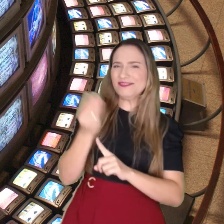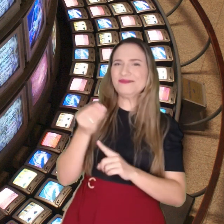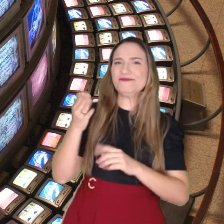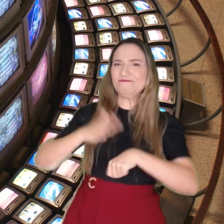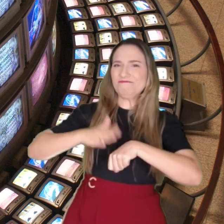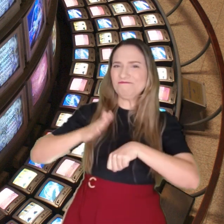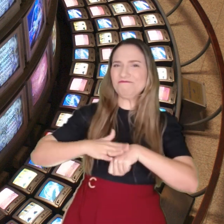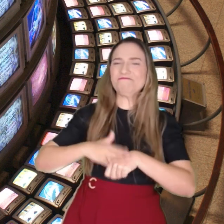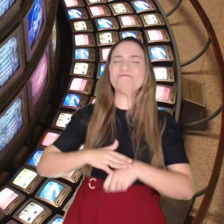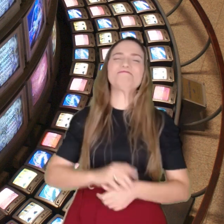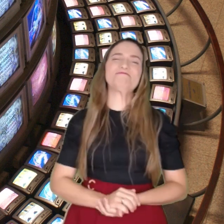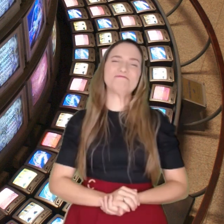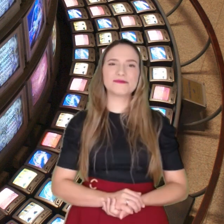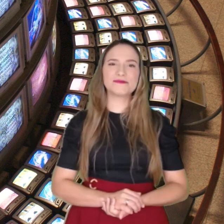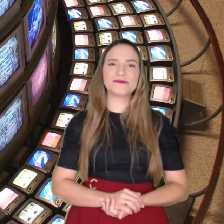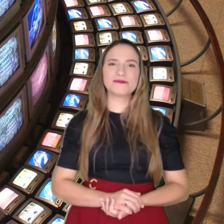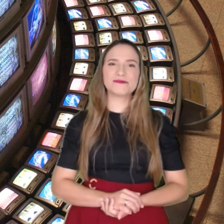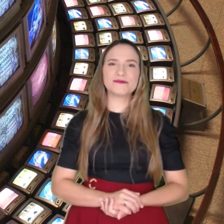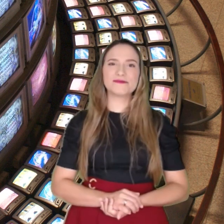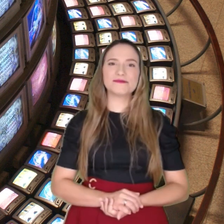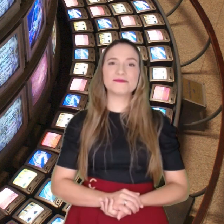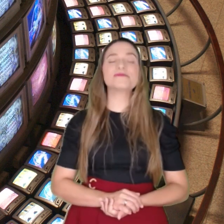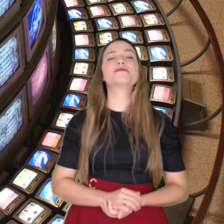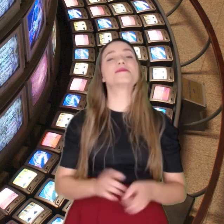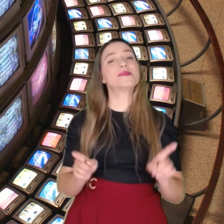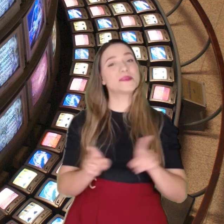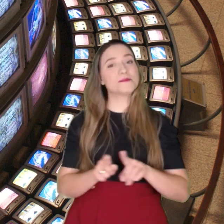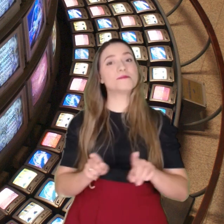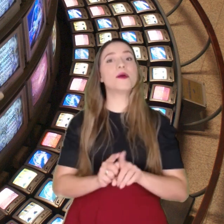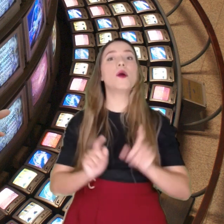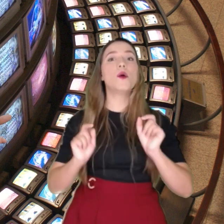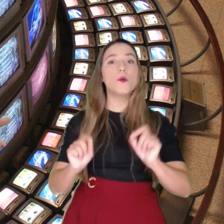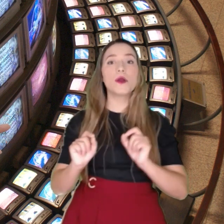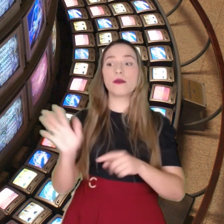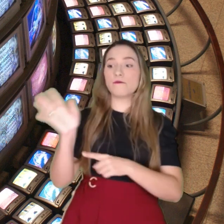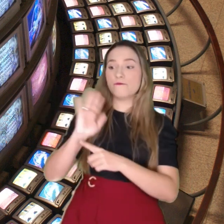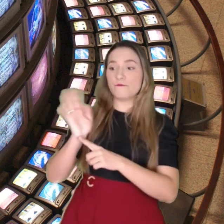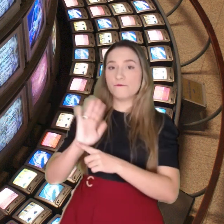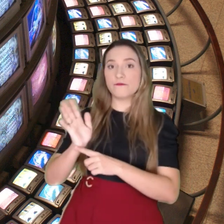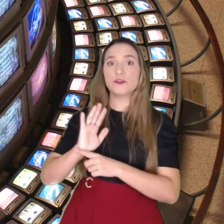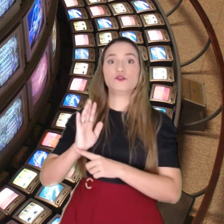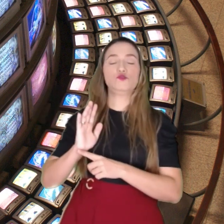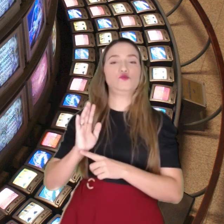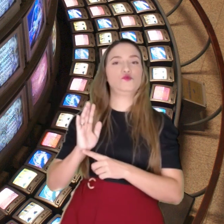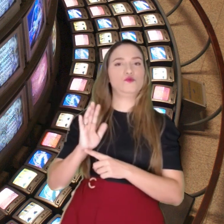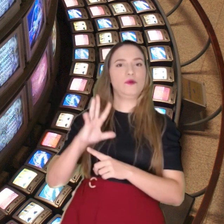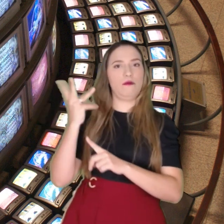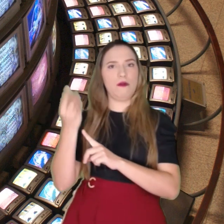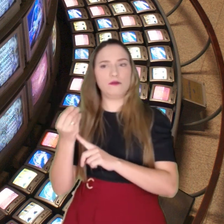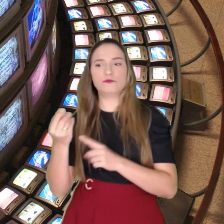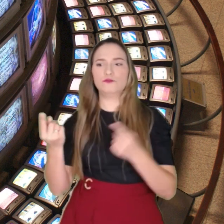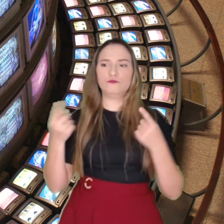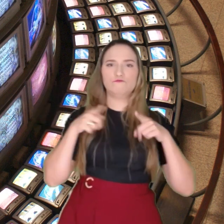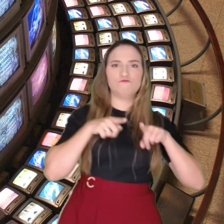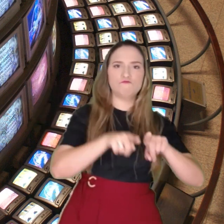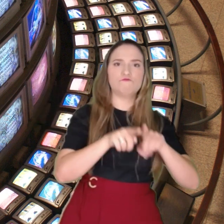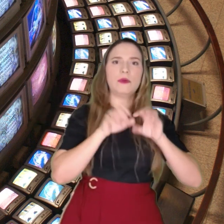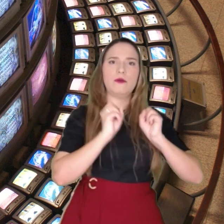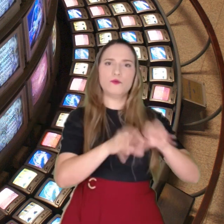visual autoral. A integração da videoarte na educação pode